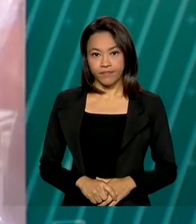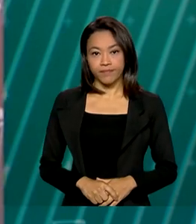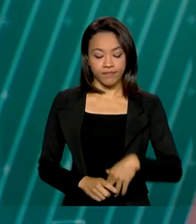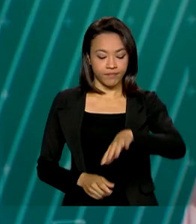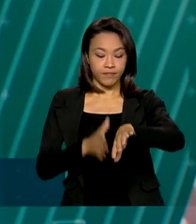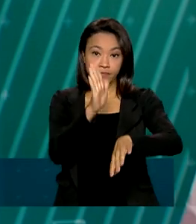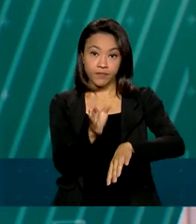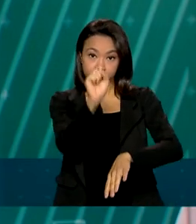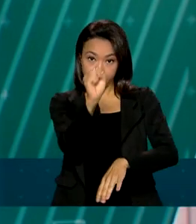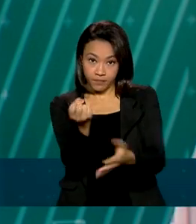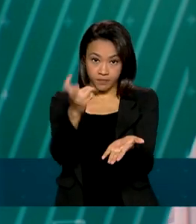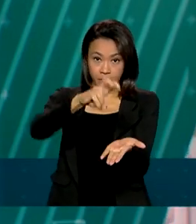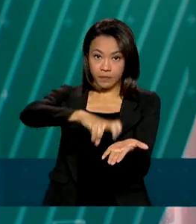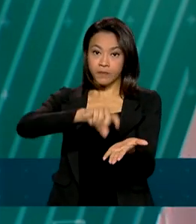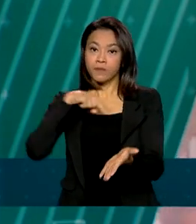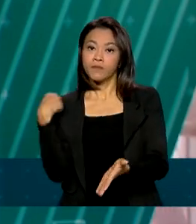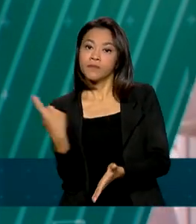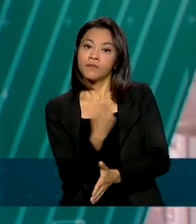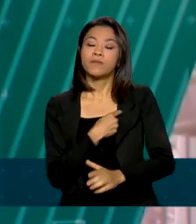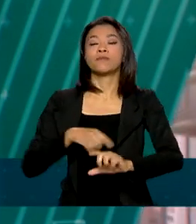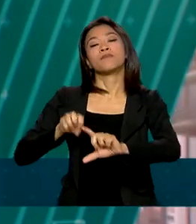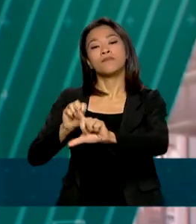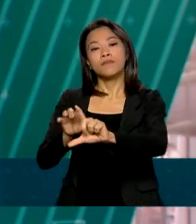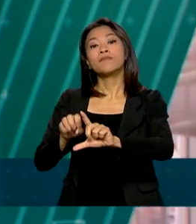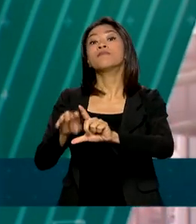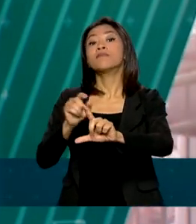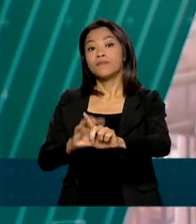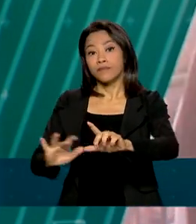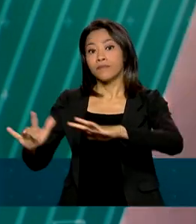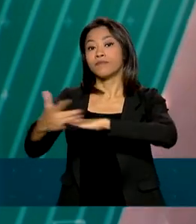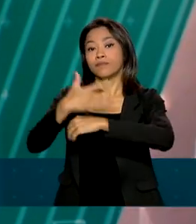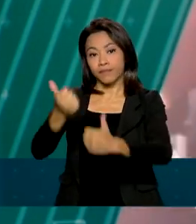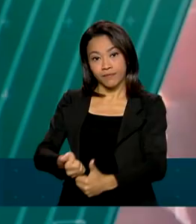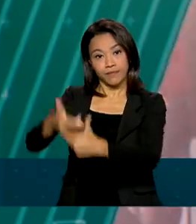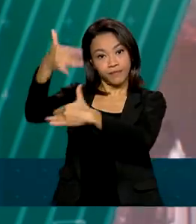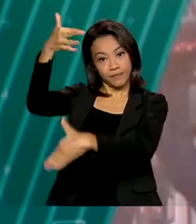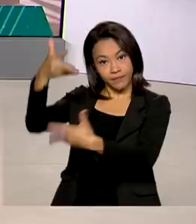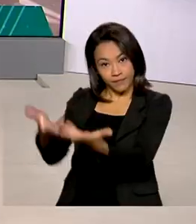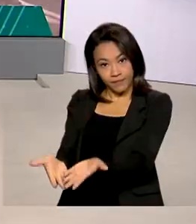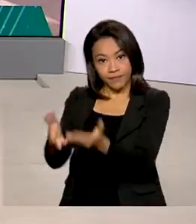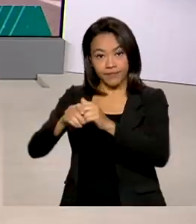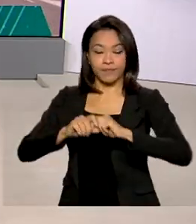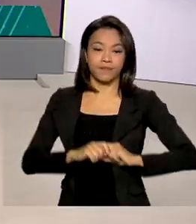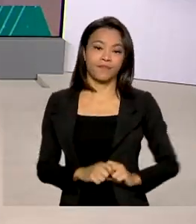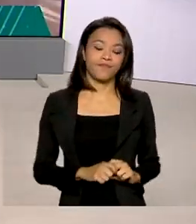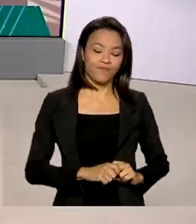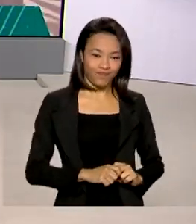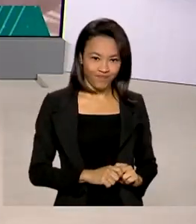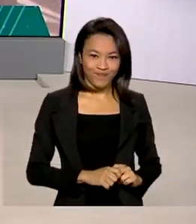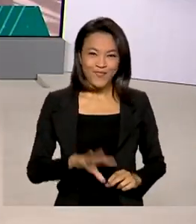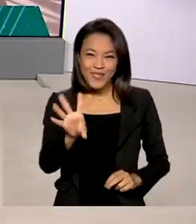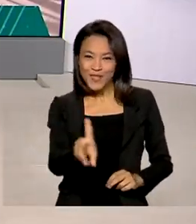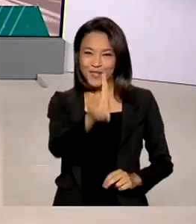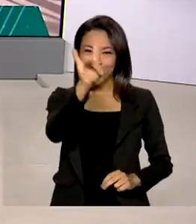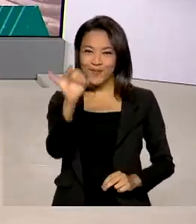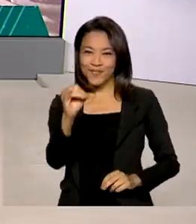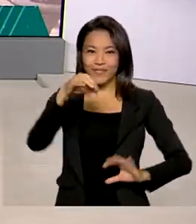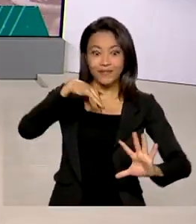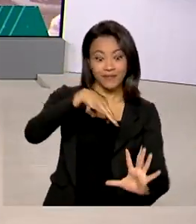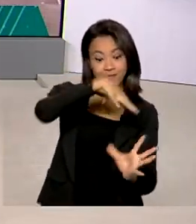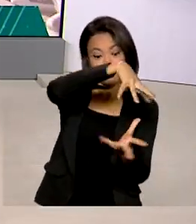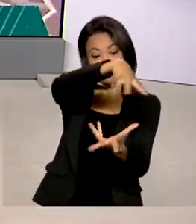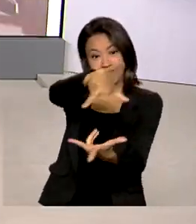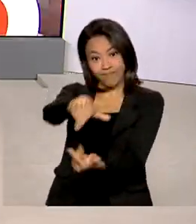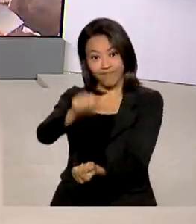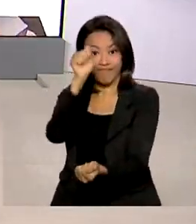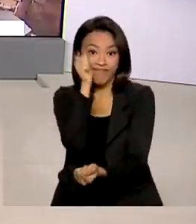Oito horas da manhã e estamos ao vivo também pelas redes sociais. No Dia Internacional